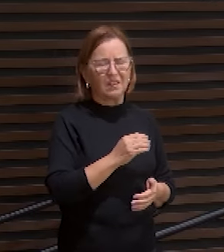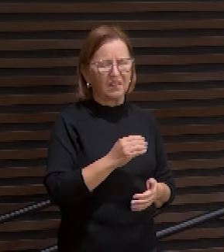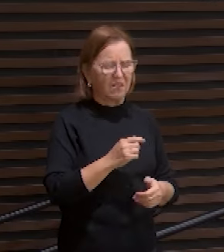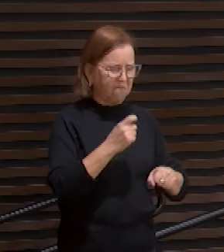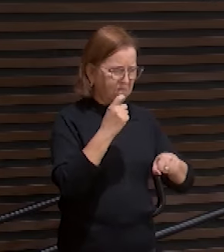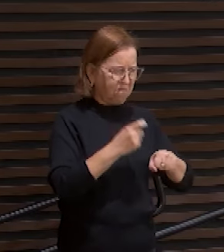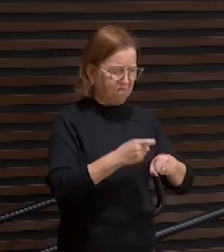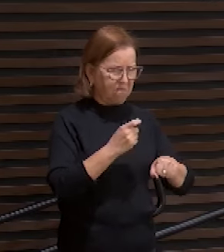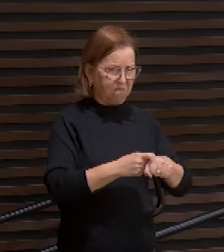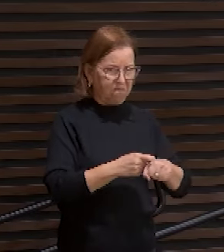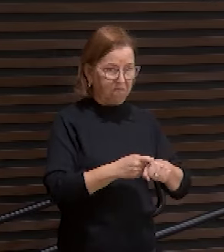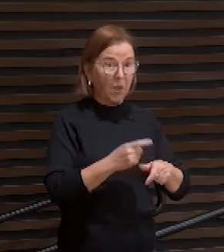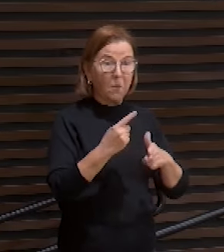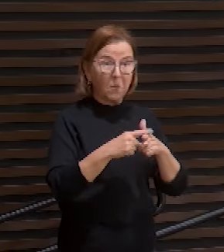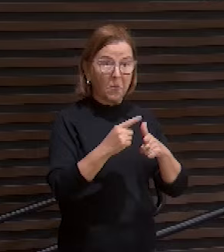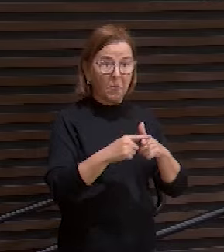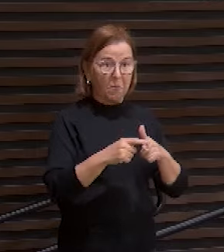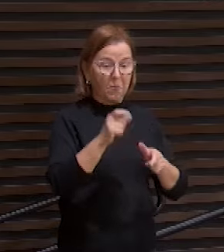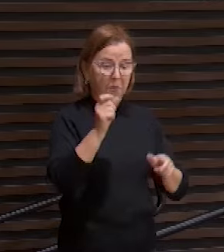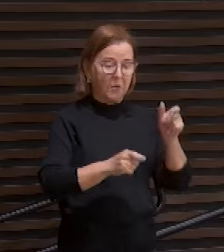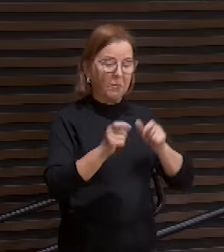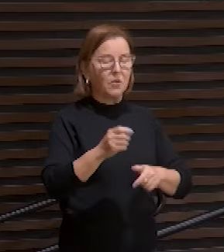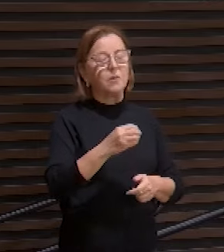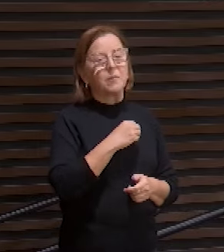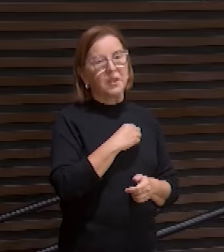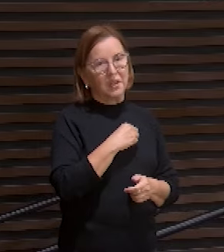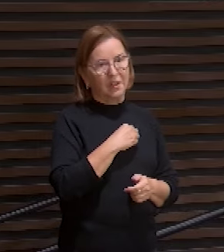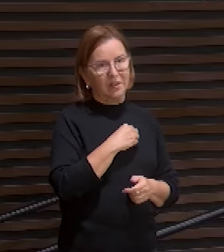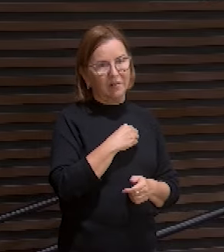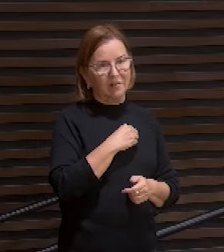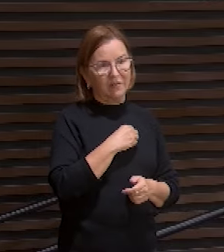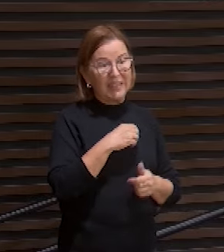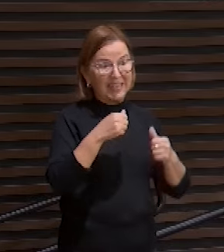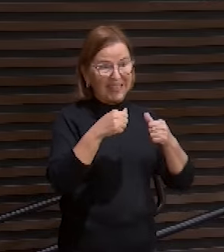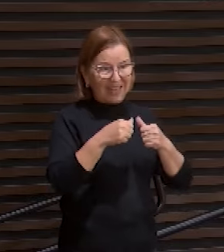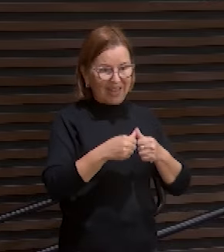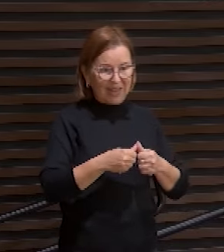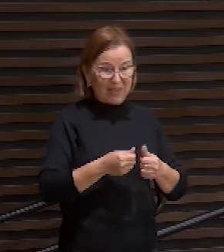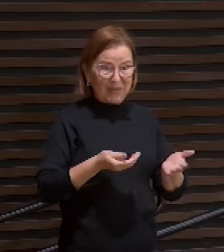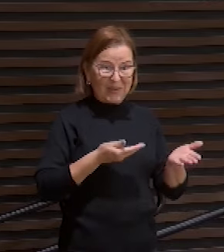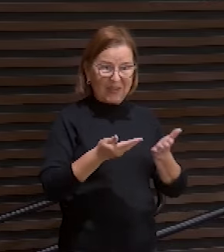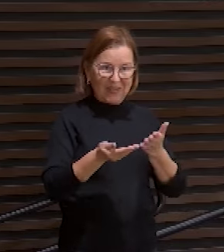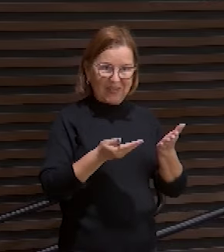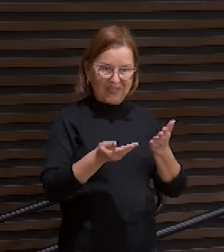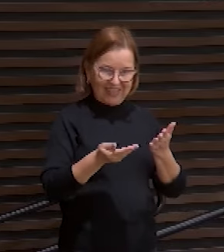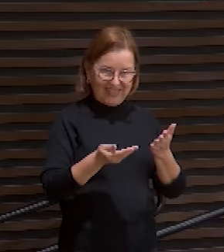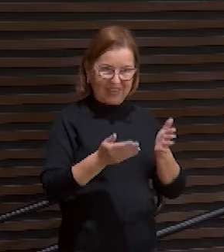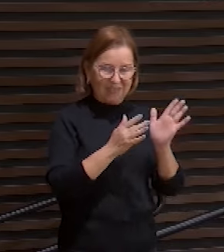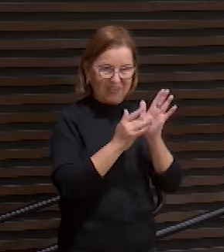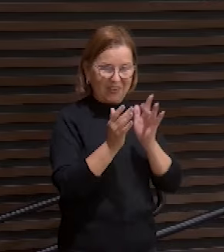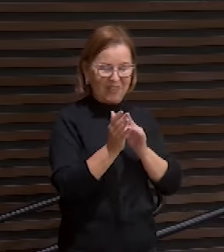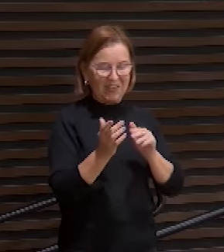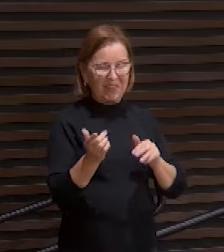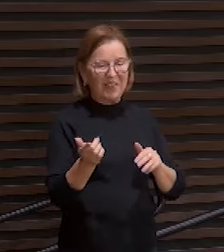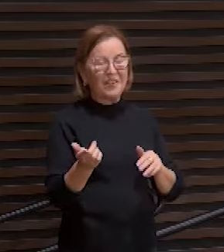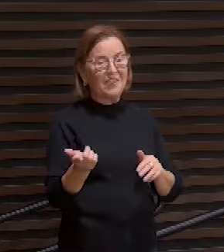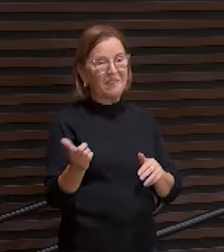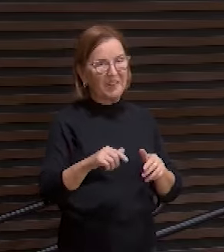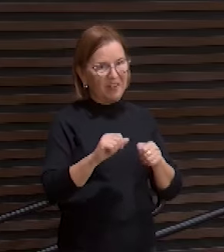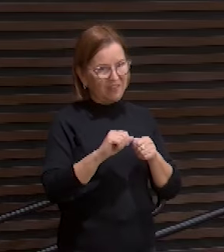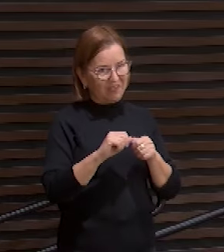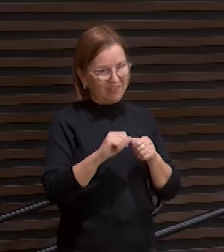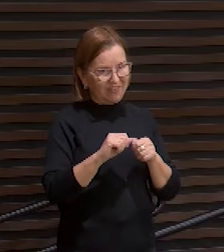pecado. E é isso que este servo veio resolver. E não diferente dos judeus, nós também somos assim.